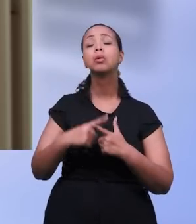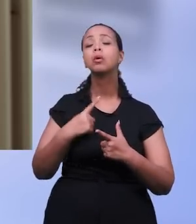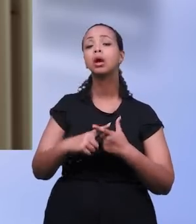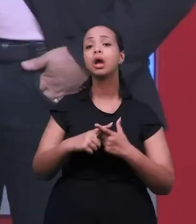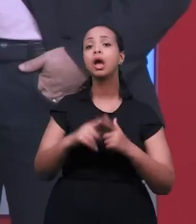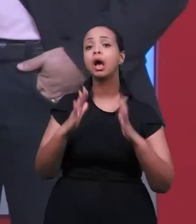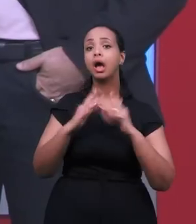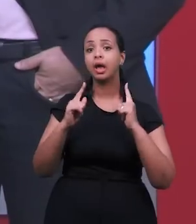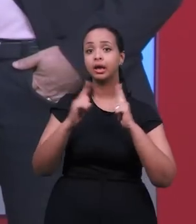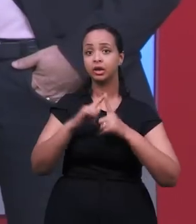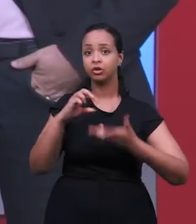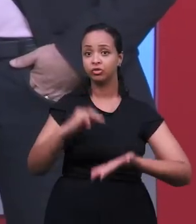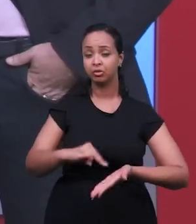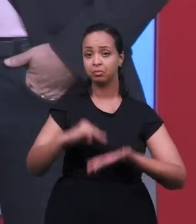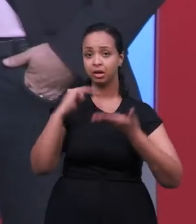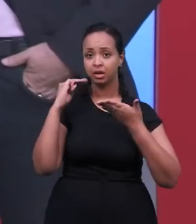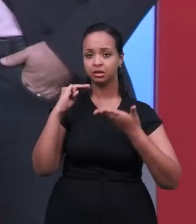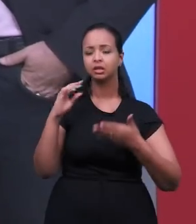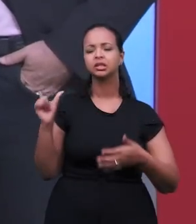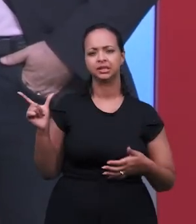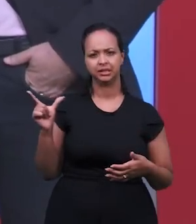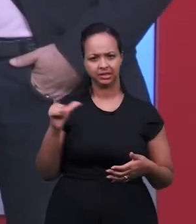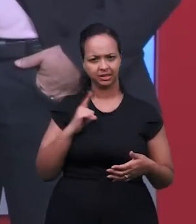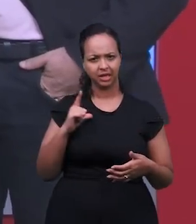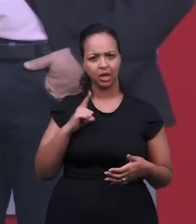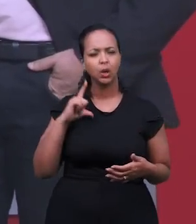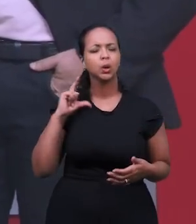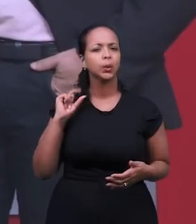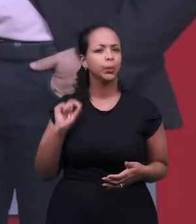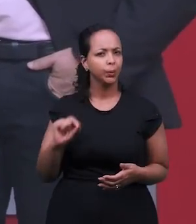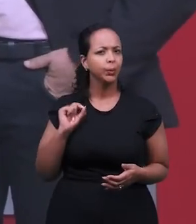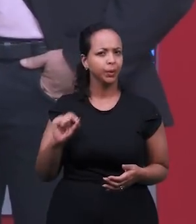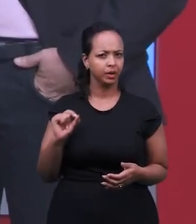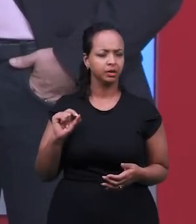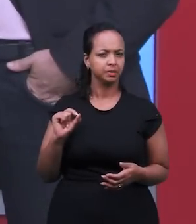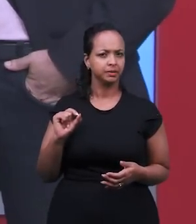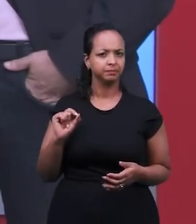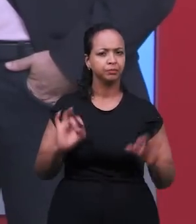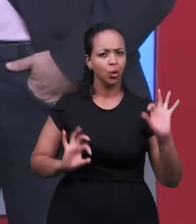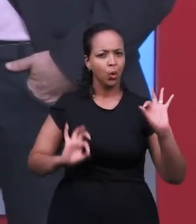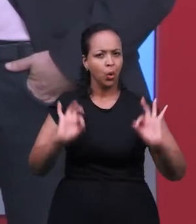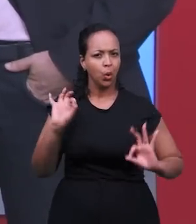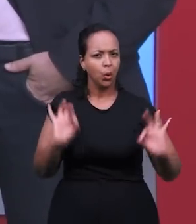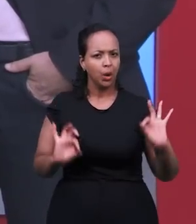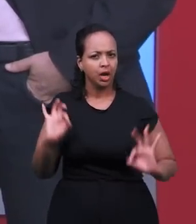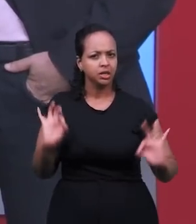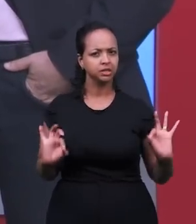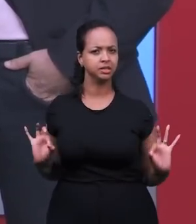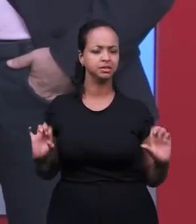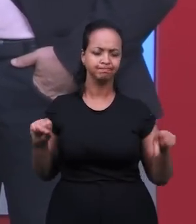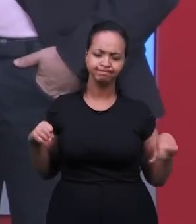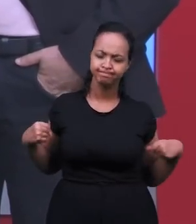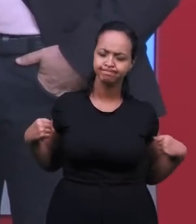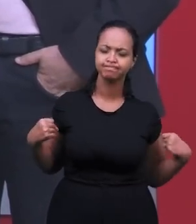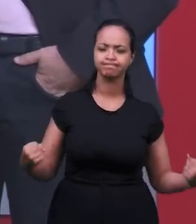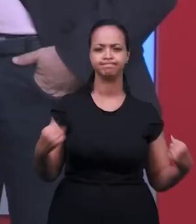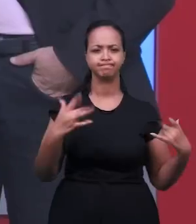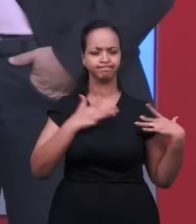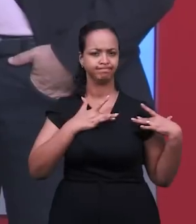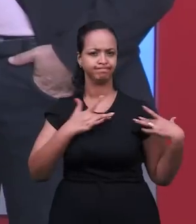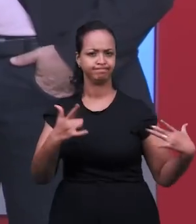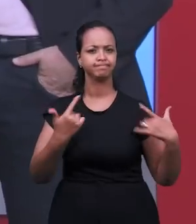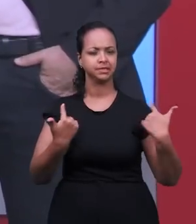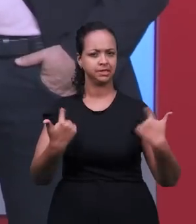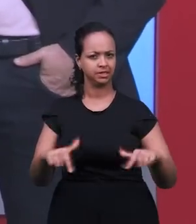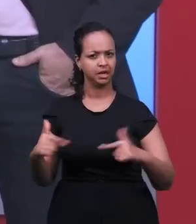fato de que a Igreja Cristã Maranata, ela tem a sua organização, o seu empenho,